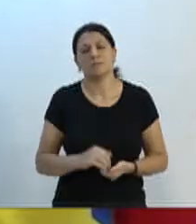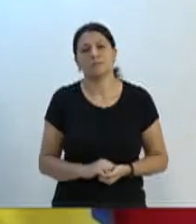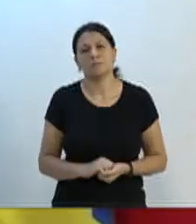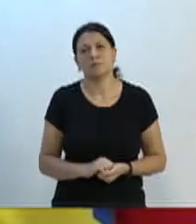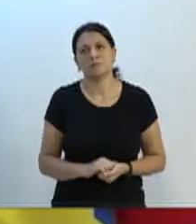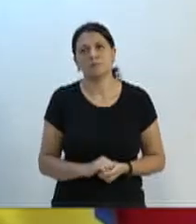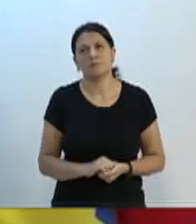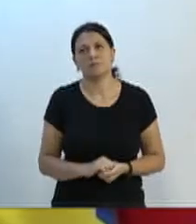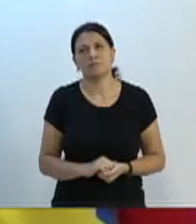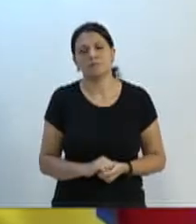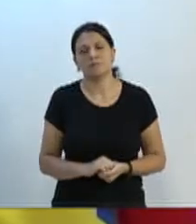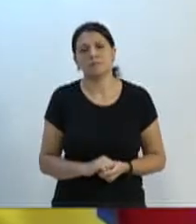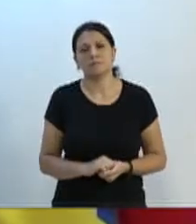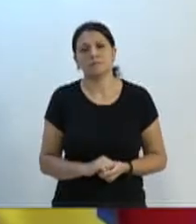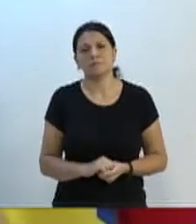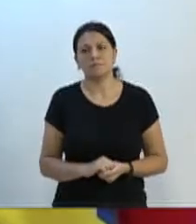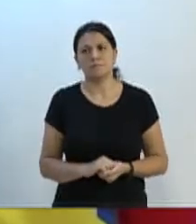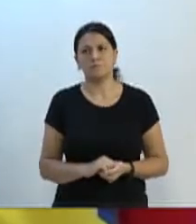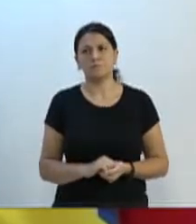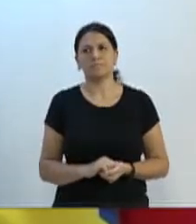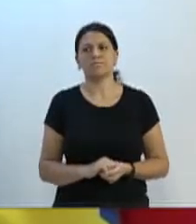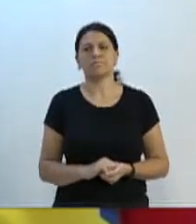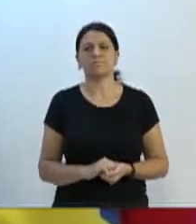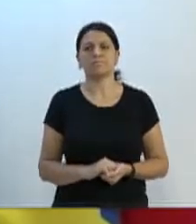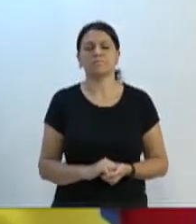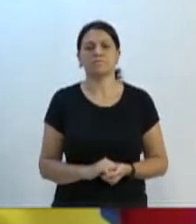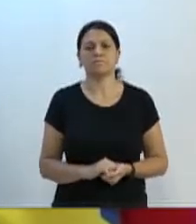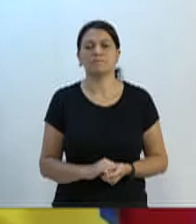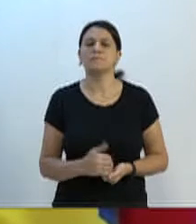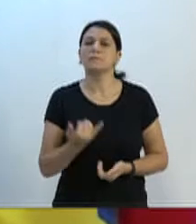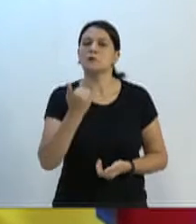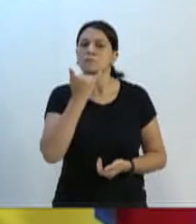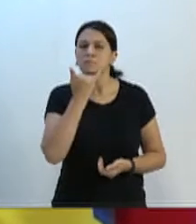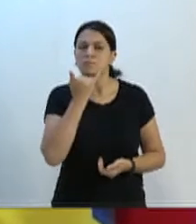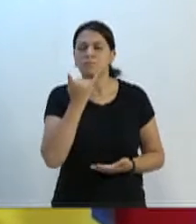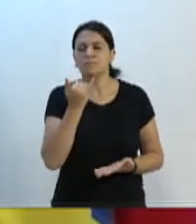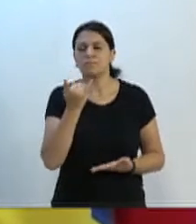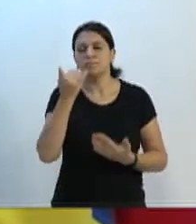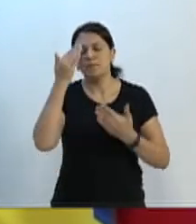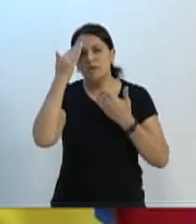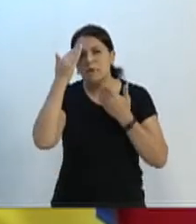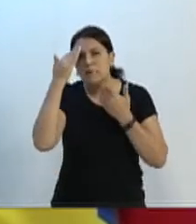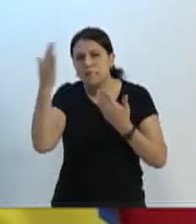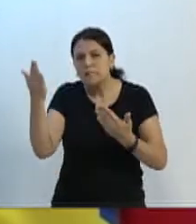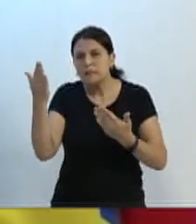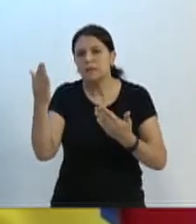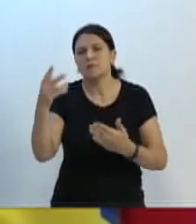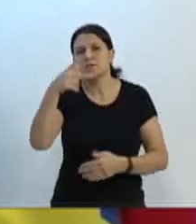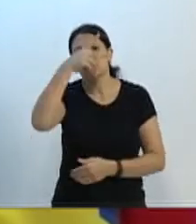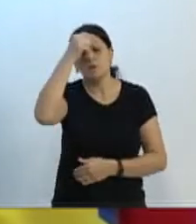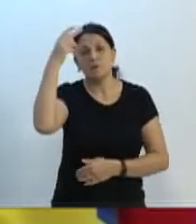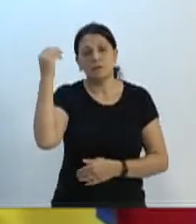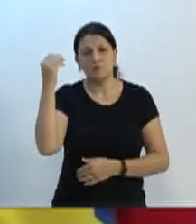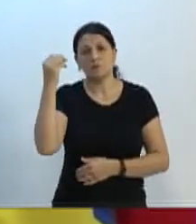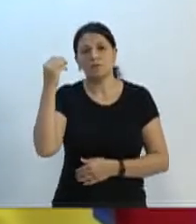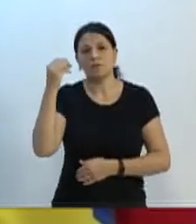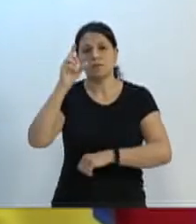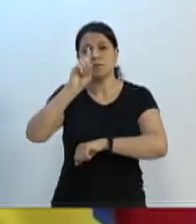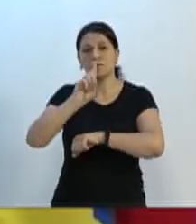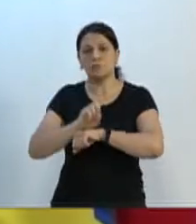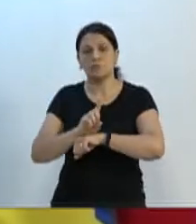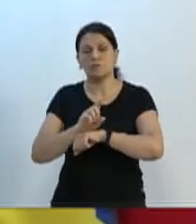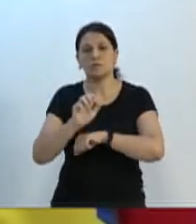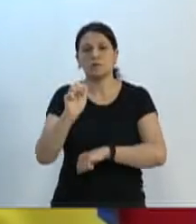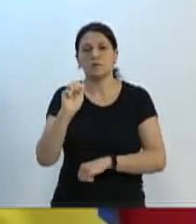Está ok, Ari. Eu agradeço ao Executivo, através da pessoa do Diretor de Manutenção, o senhor